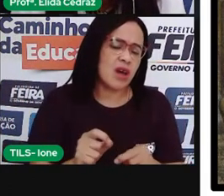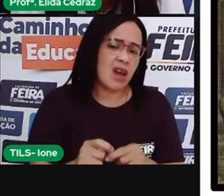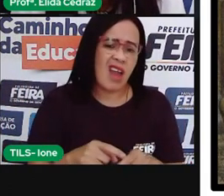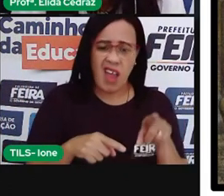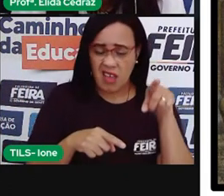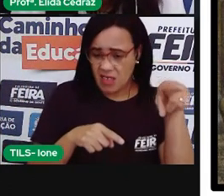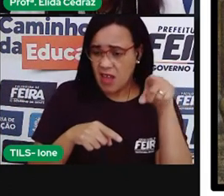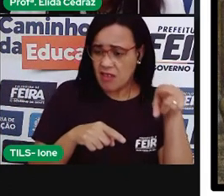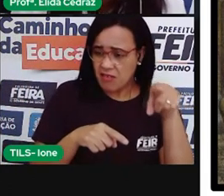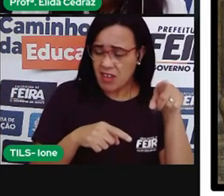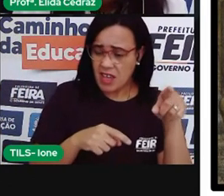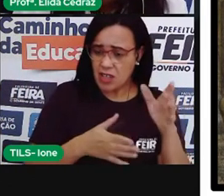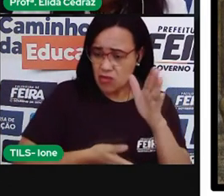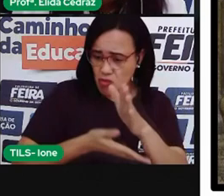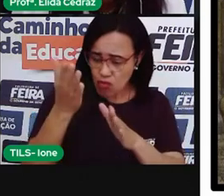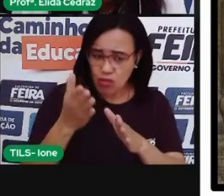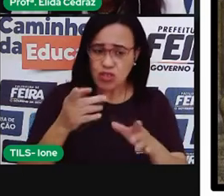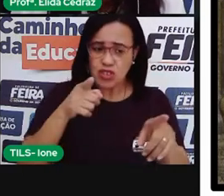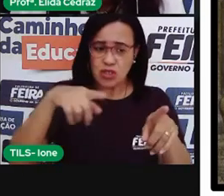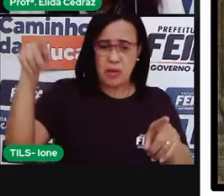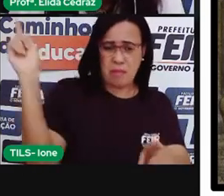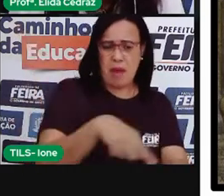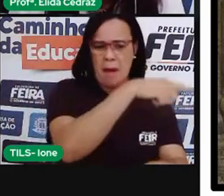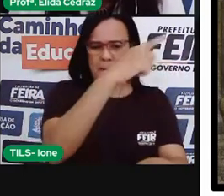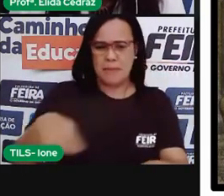eram comercializados como mercadoria.